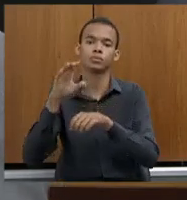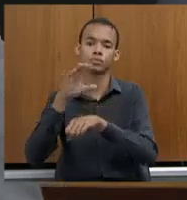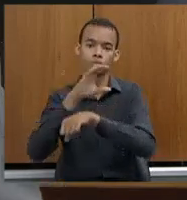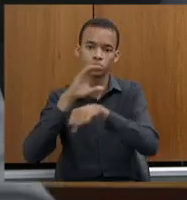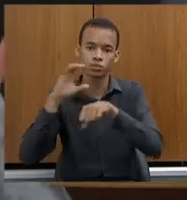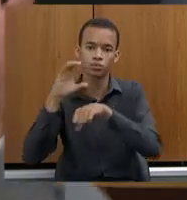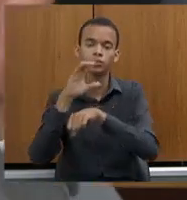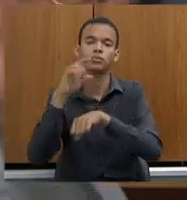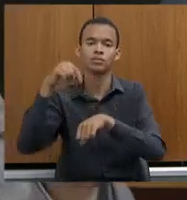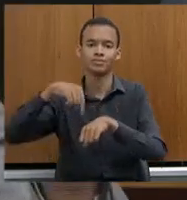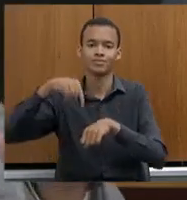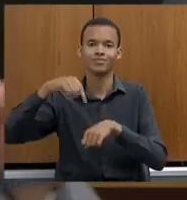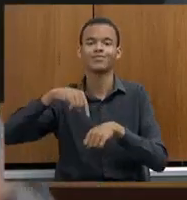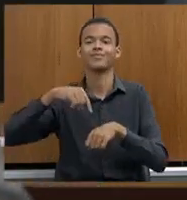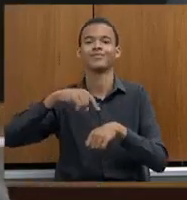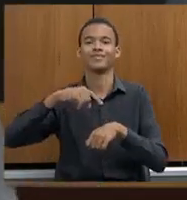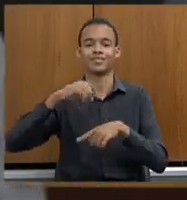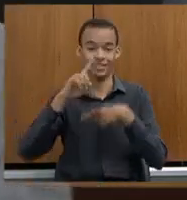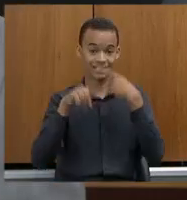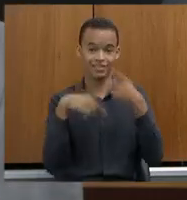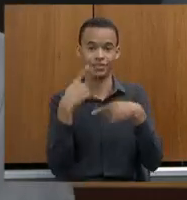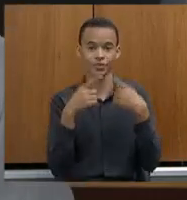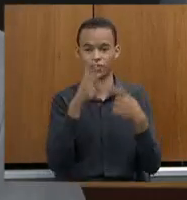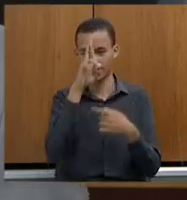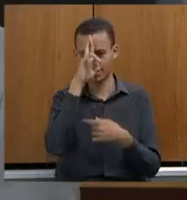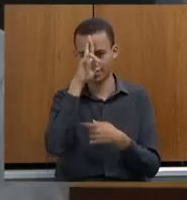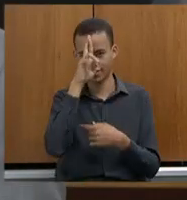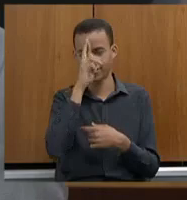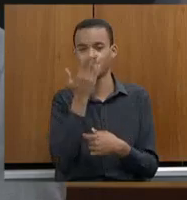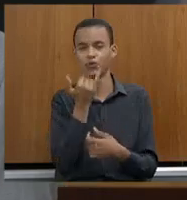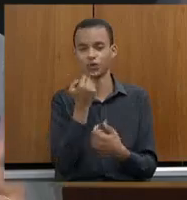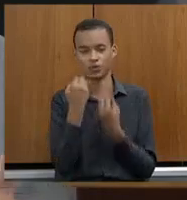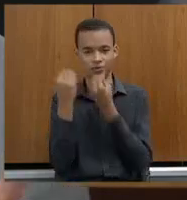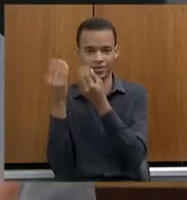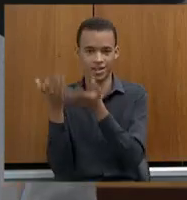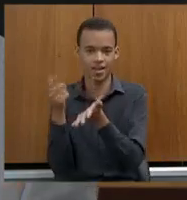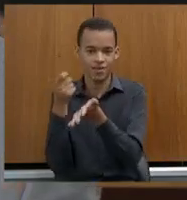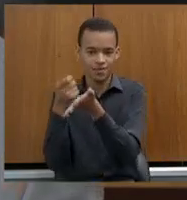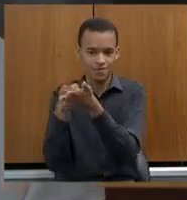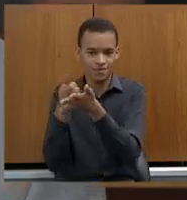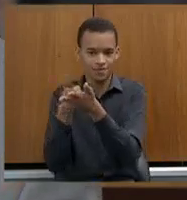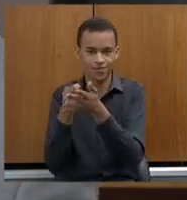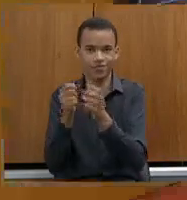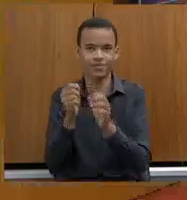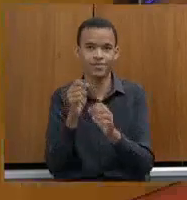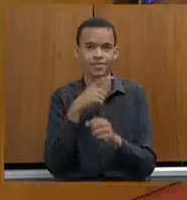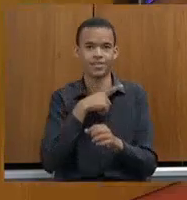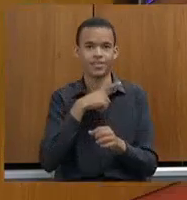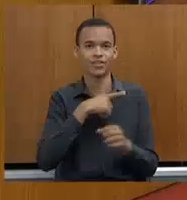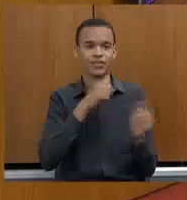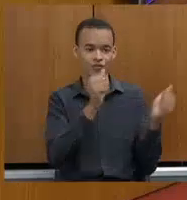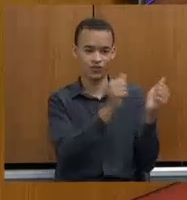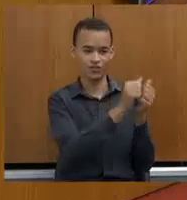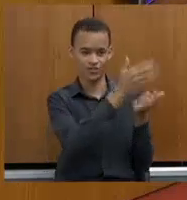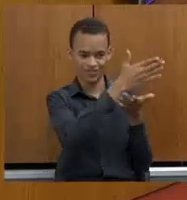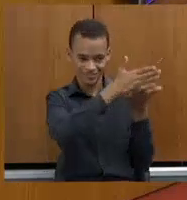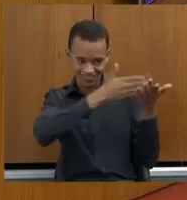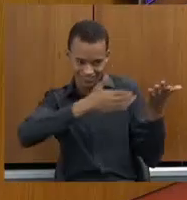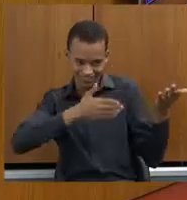esse almoço, depois eu vou pagar a minha equipe, ele vai cobrar, e eu vou dividir a conta com a Exª.